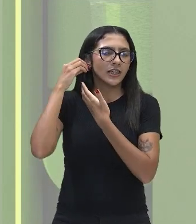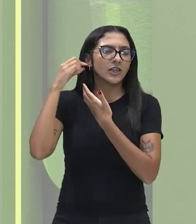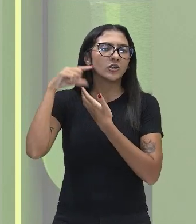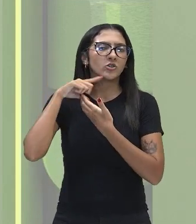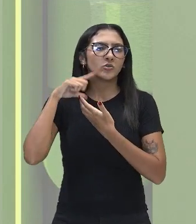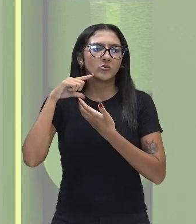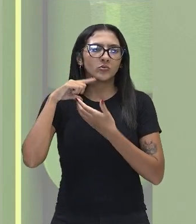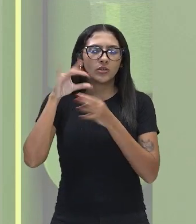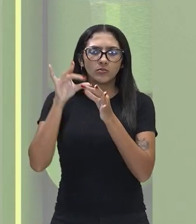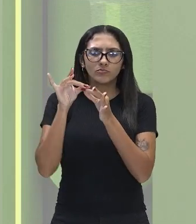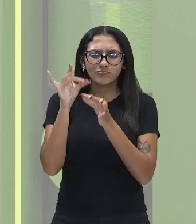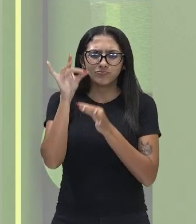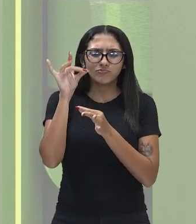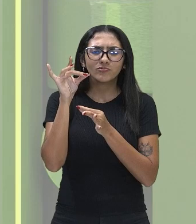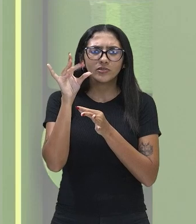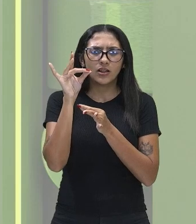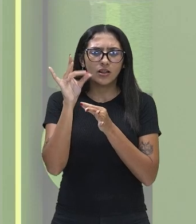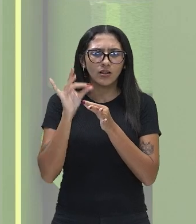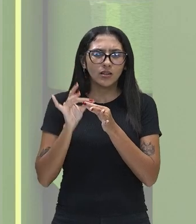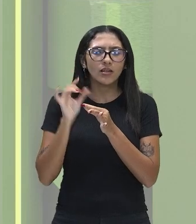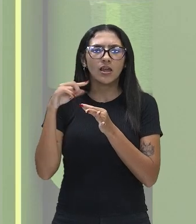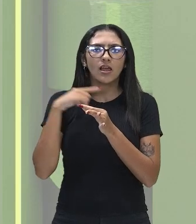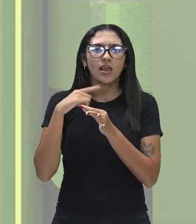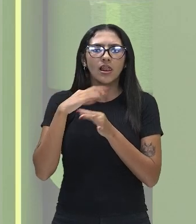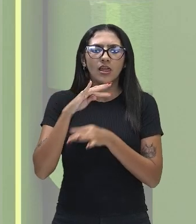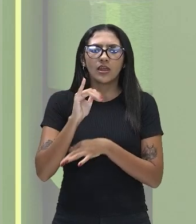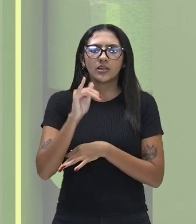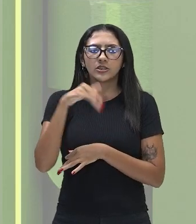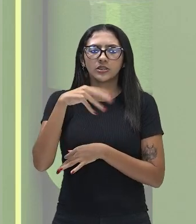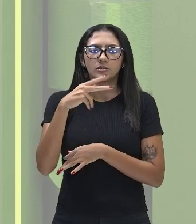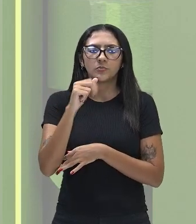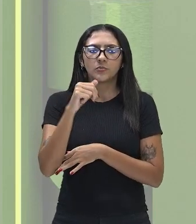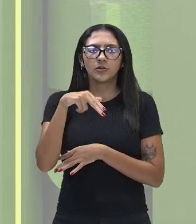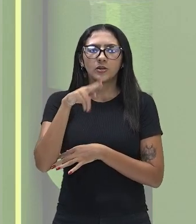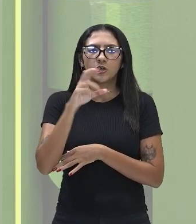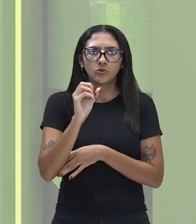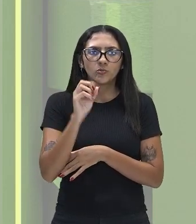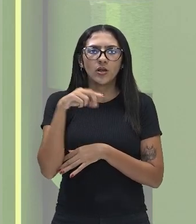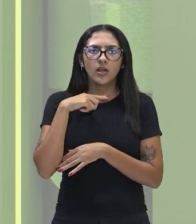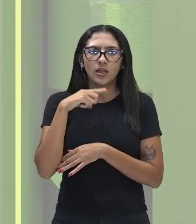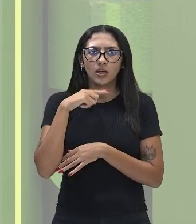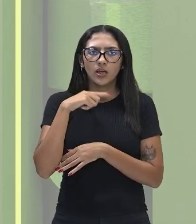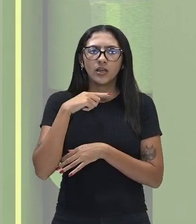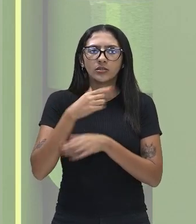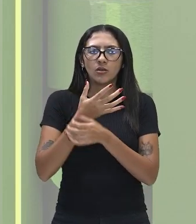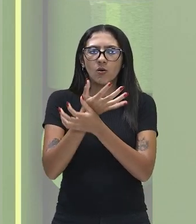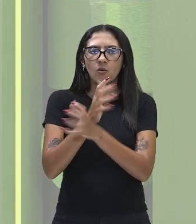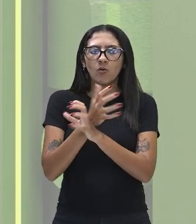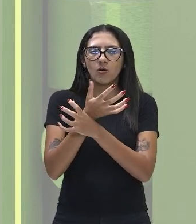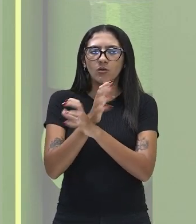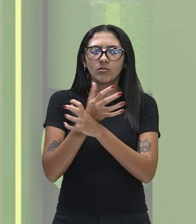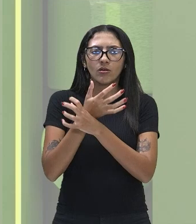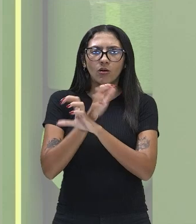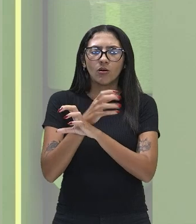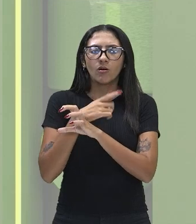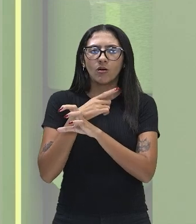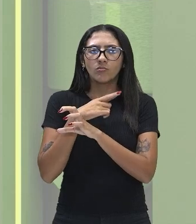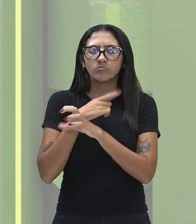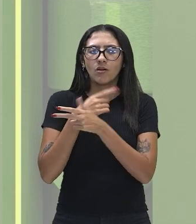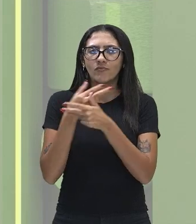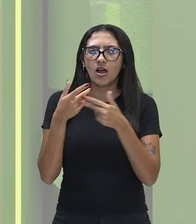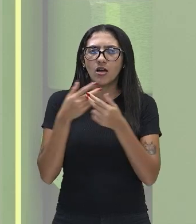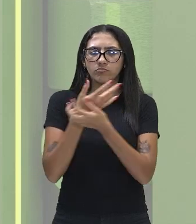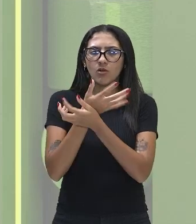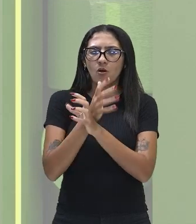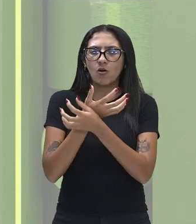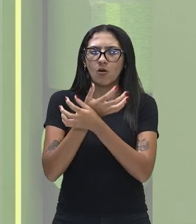chamada de tímpano e essa membrana está ligada a alguns ossículos que vão vibrar, mecanicamente mesmo, vão vibrar,